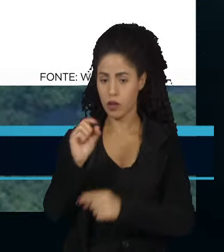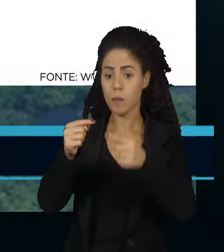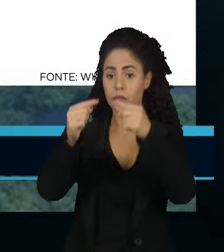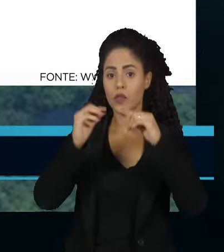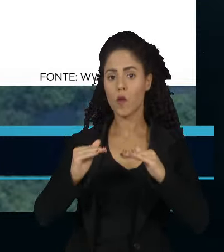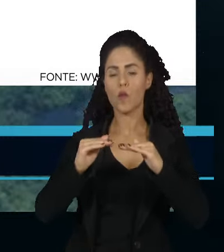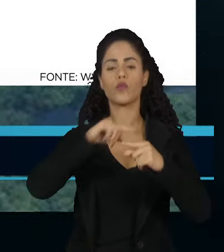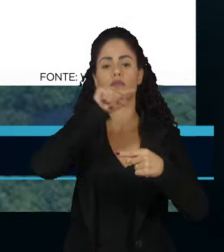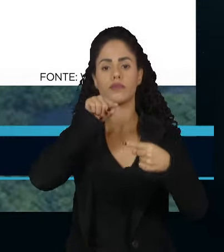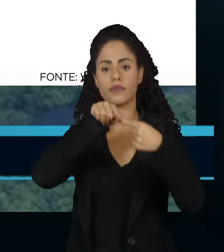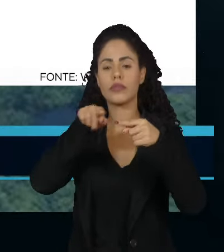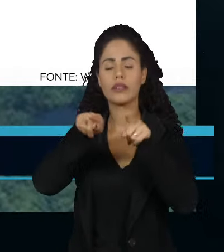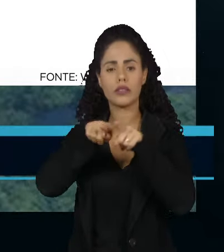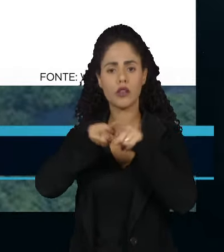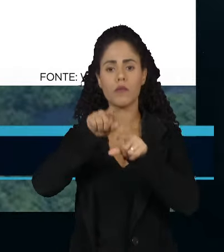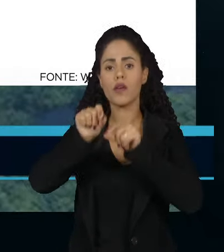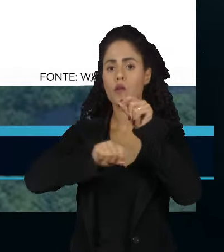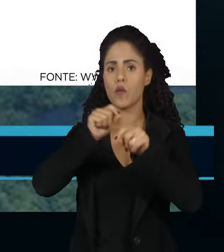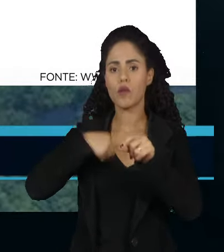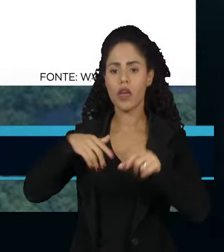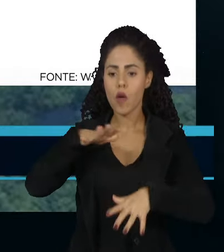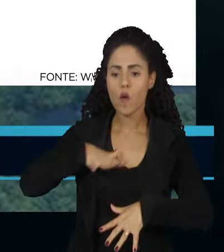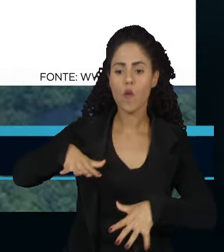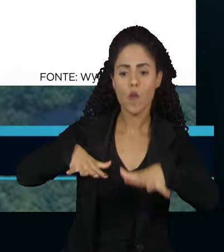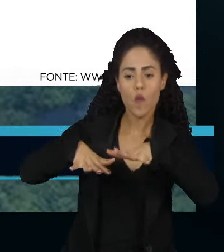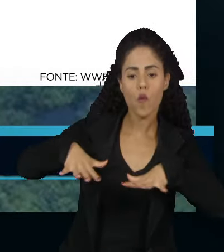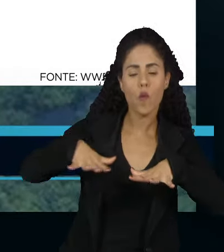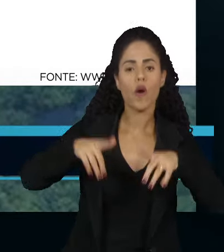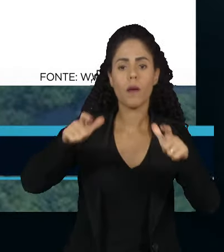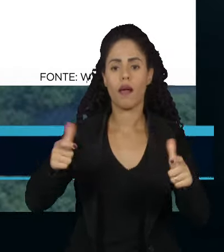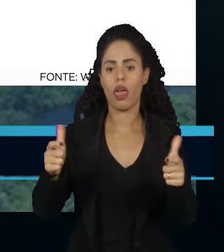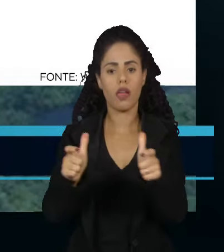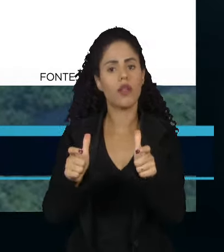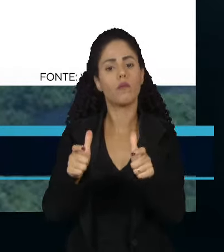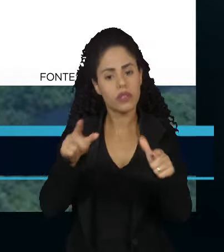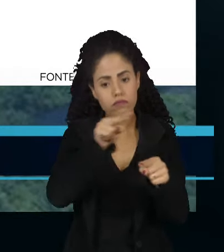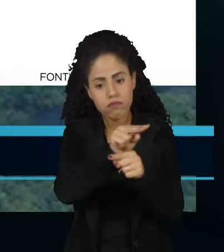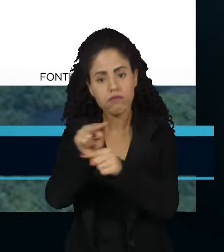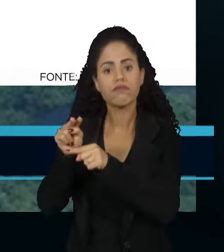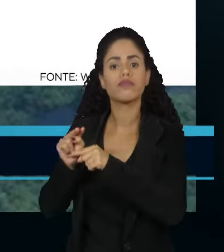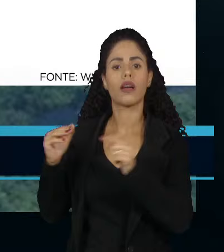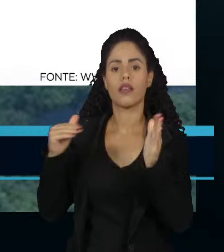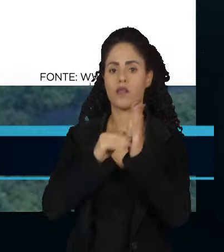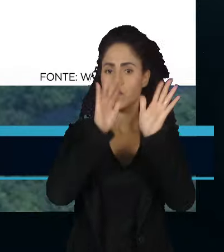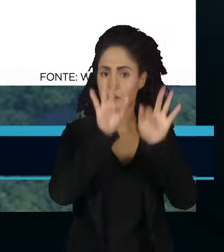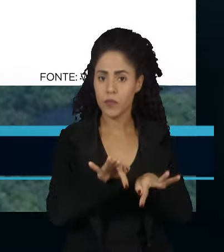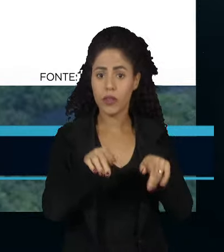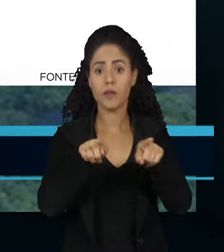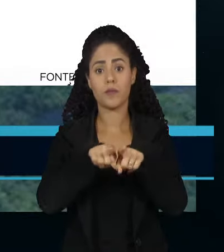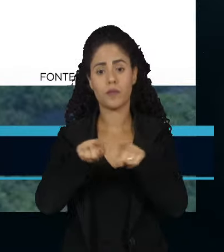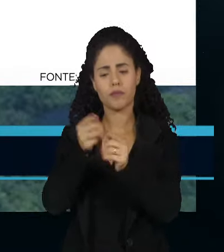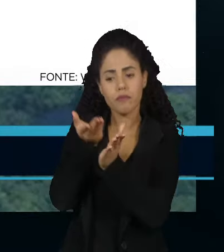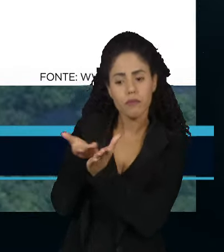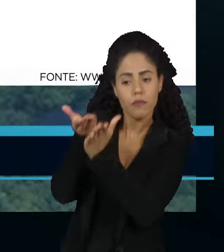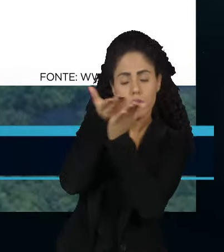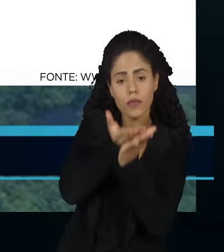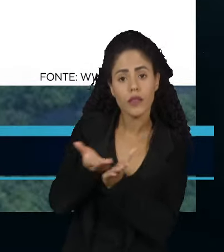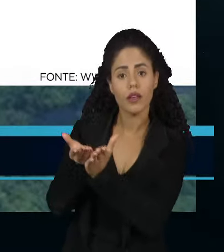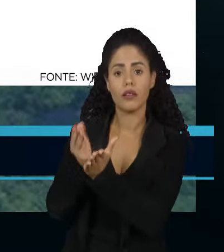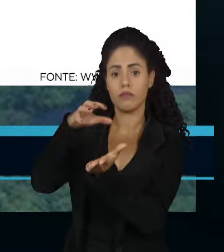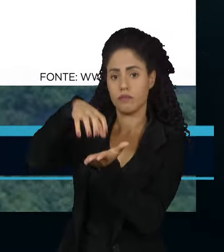objetivo é zerar a perda de áreas relevantes para a biodiversidade até o fim da década. Segundo o estudo da ONG